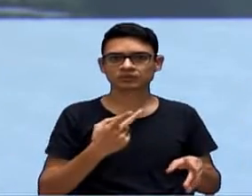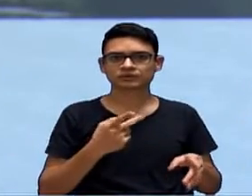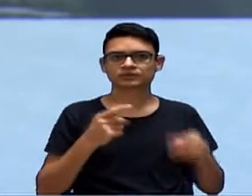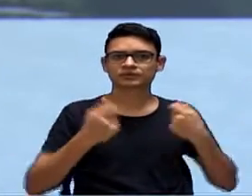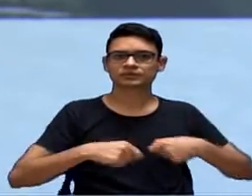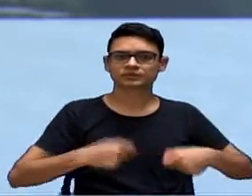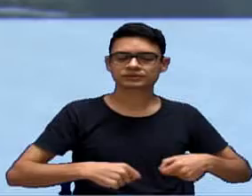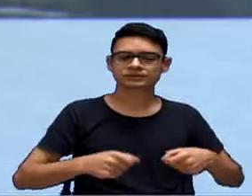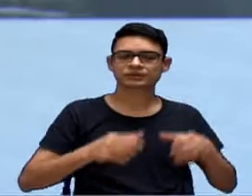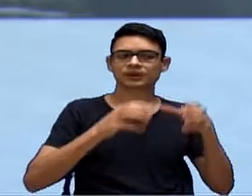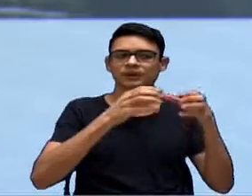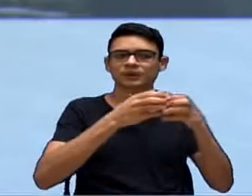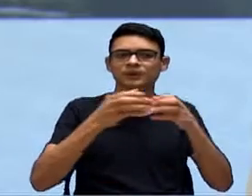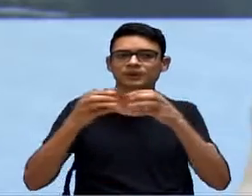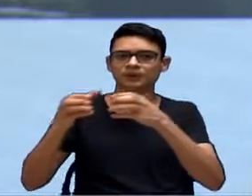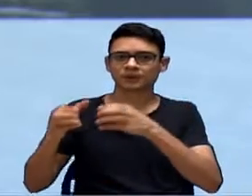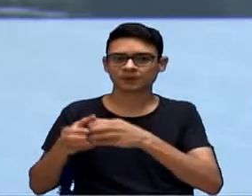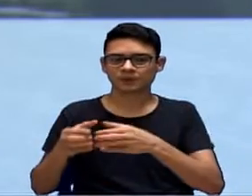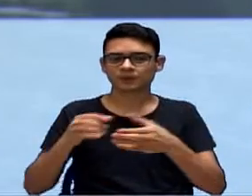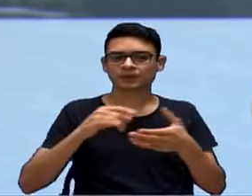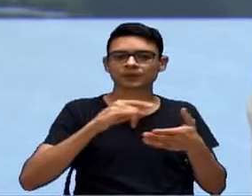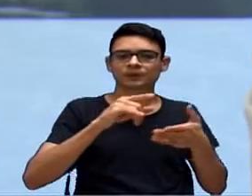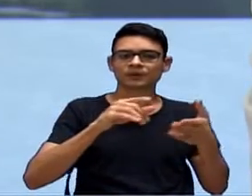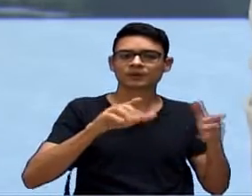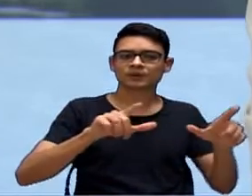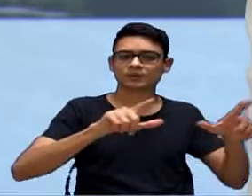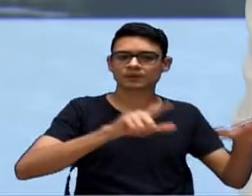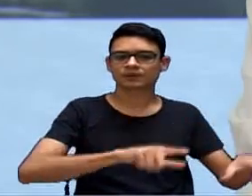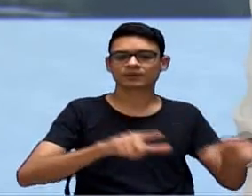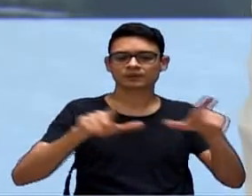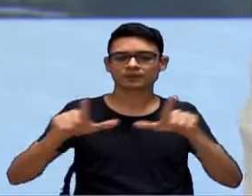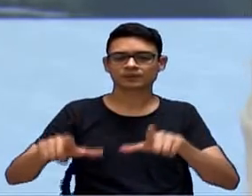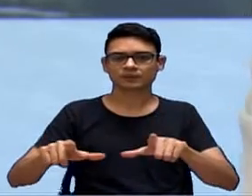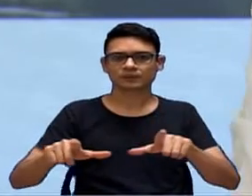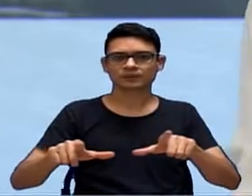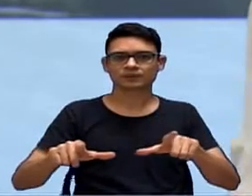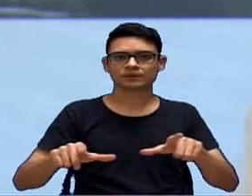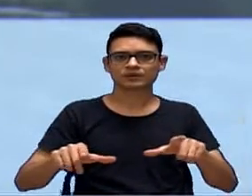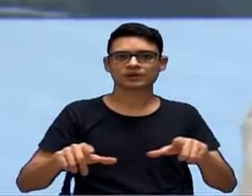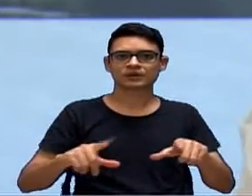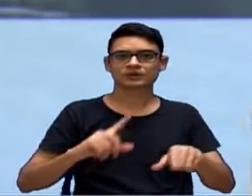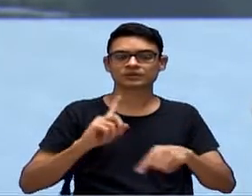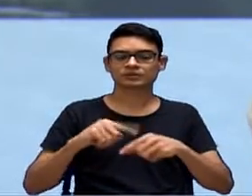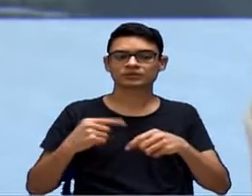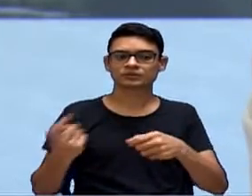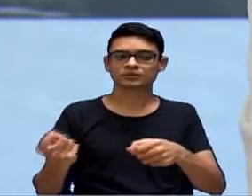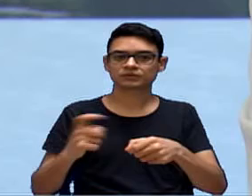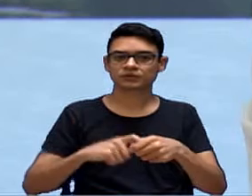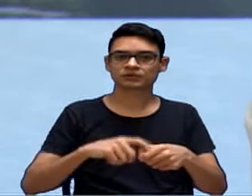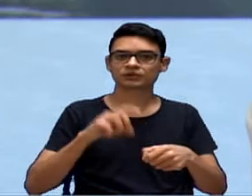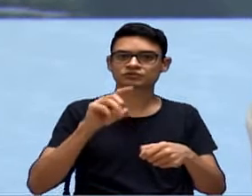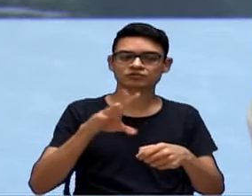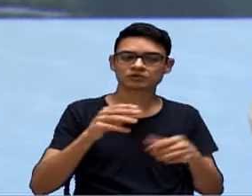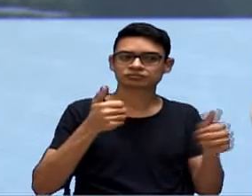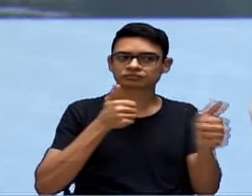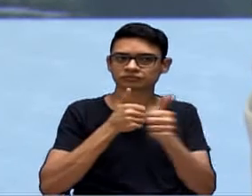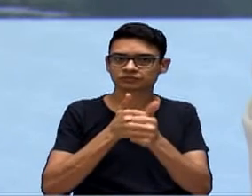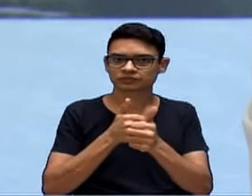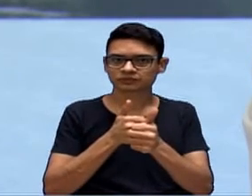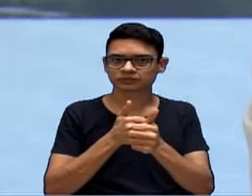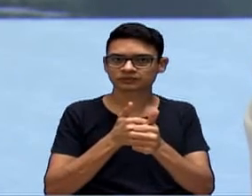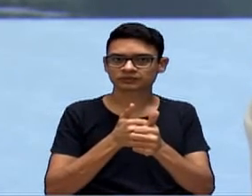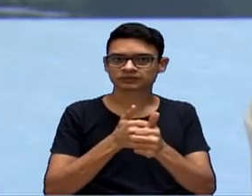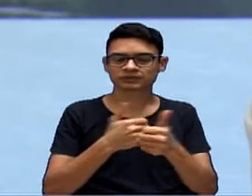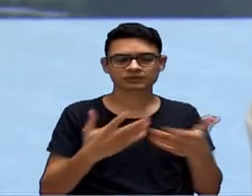certificações para tratamento de câncer, aí ele volta para o conjunto hospitalar para fazer só o acompanhamento. Olha o